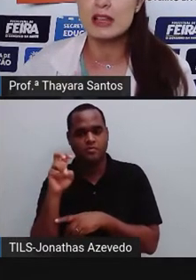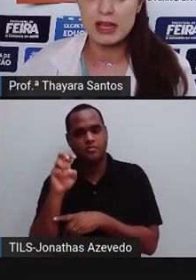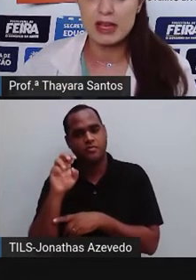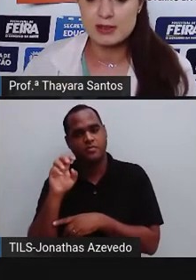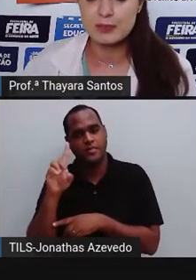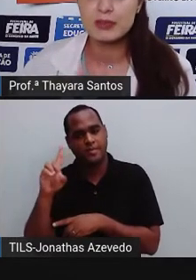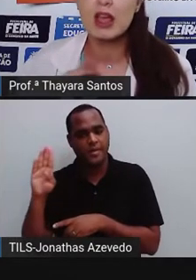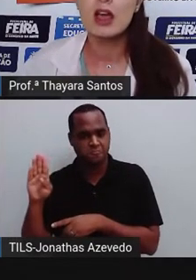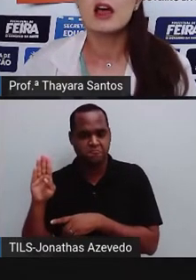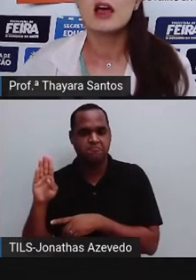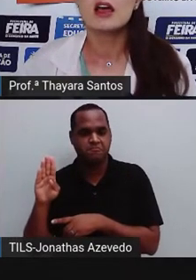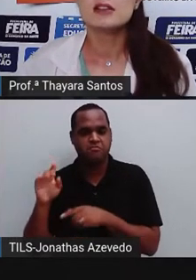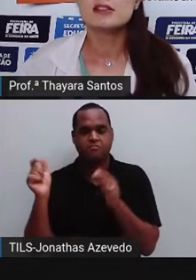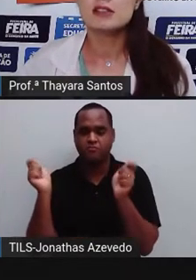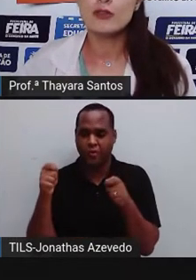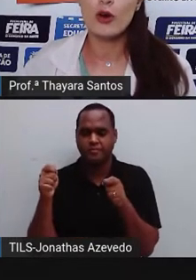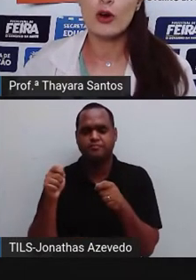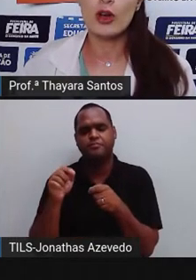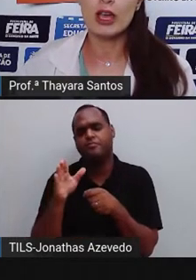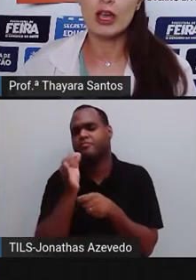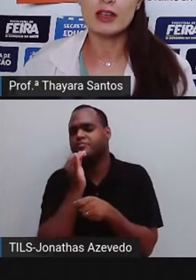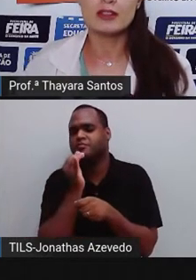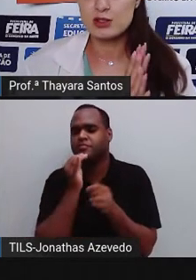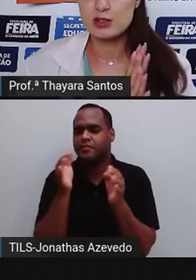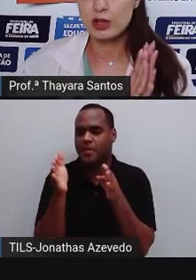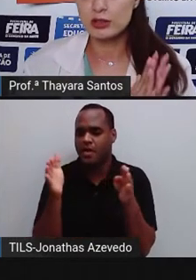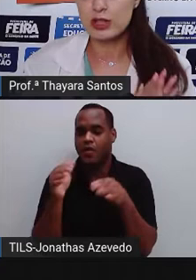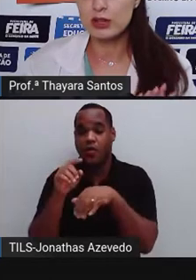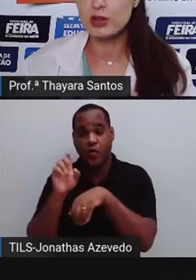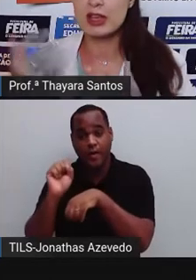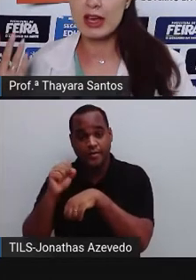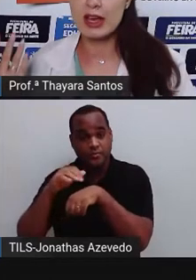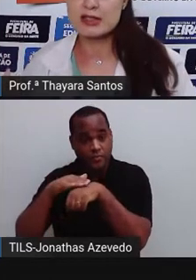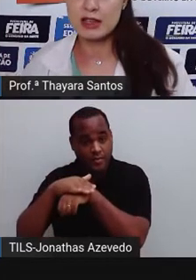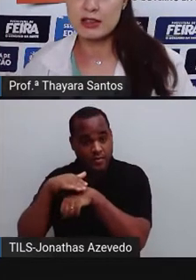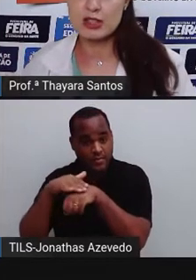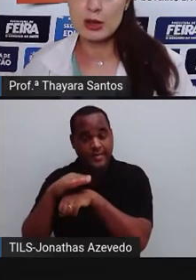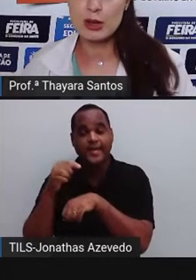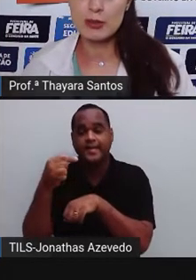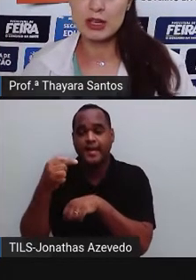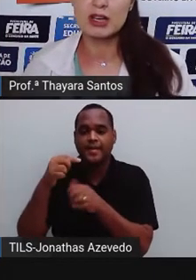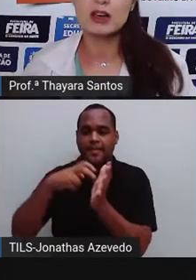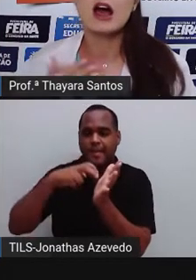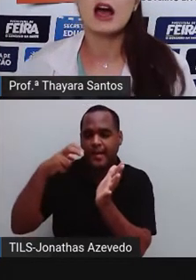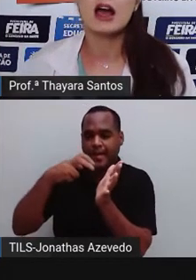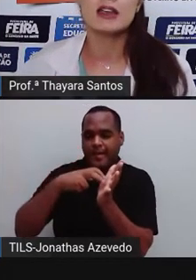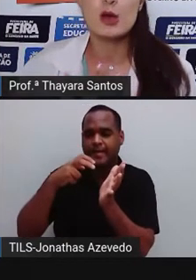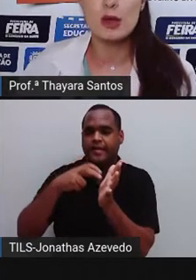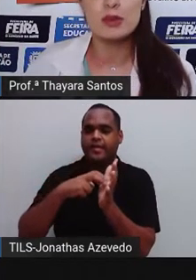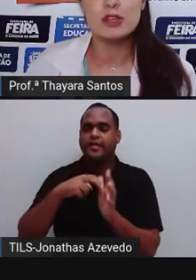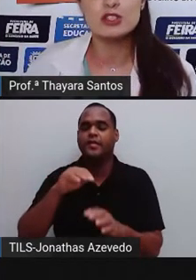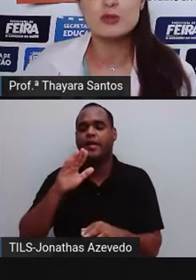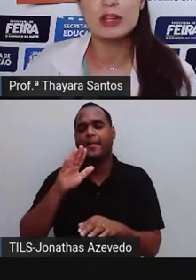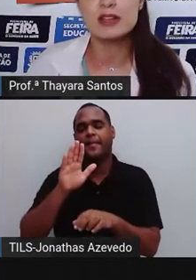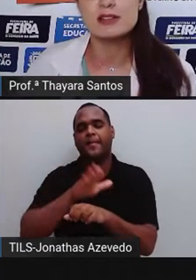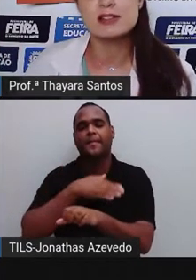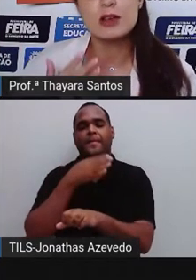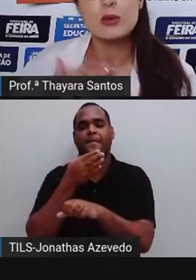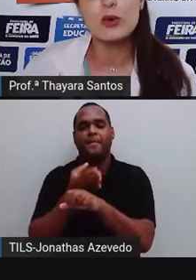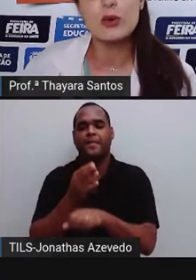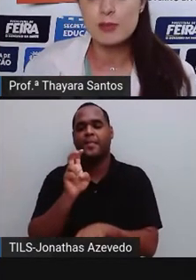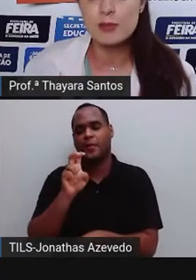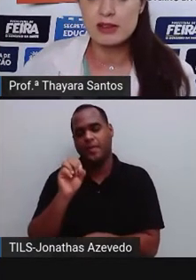decibéis. Se for entre as 8 da noite às 7 da manhã, aí é permitido até